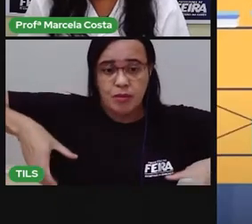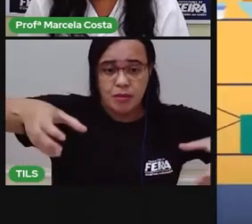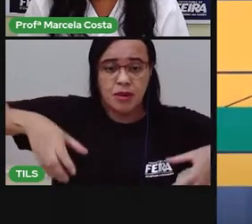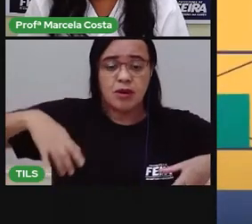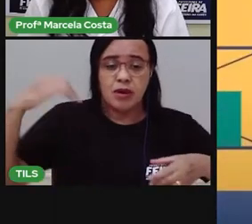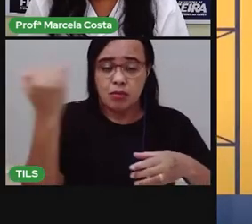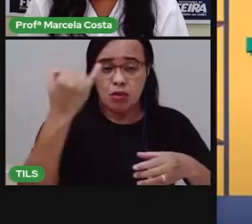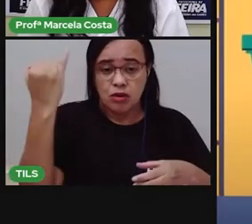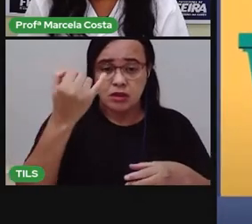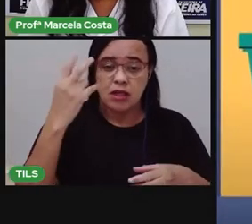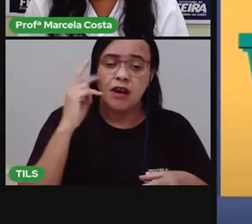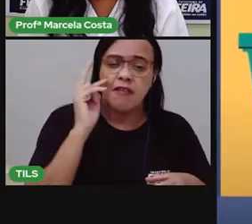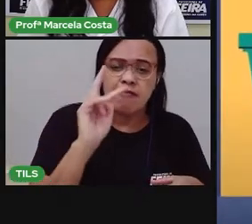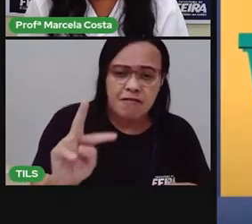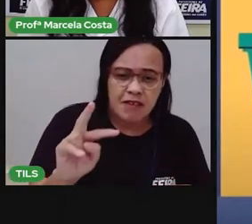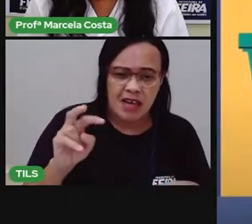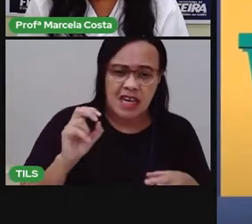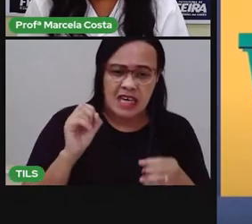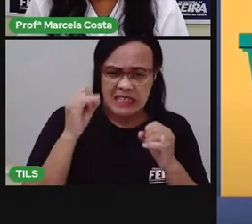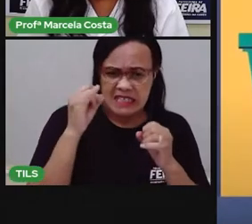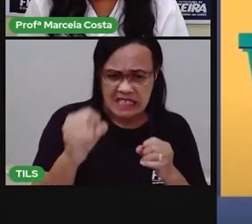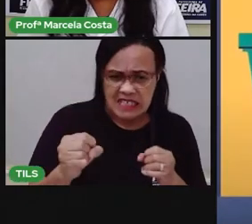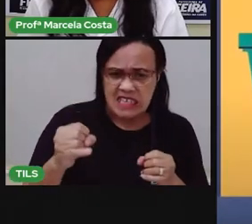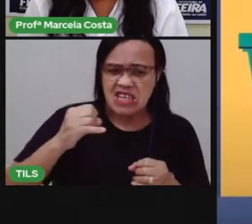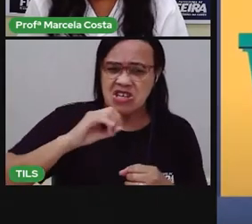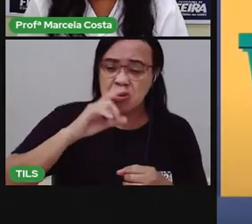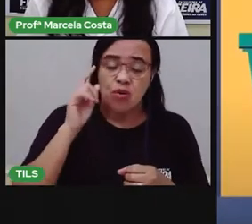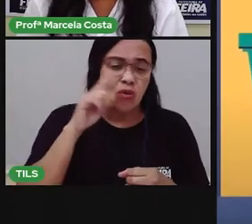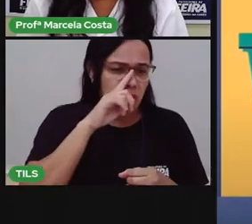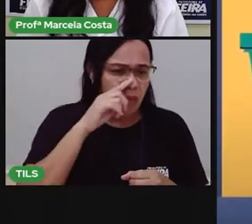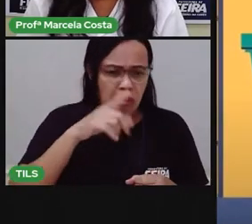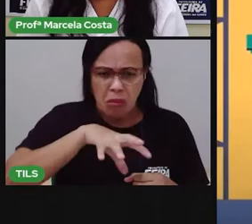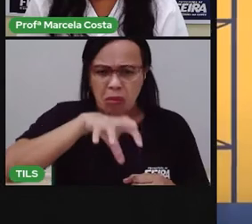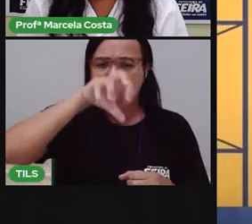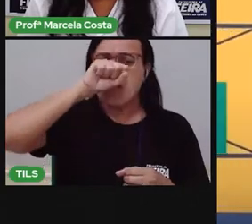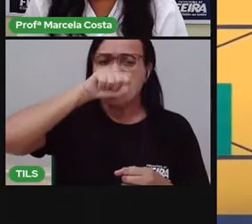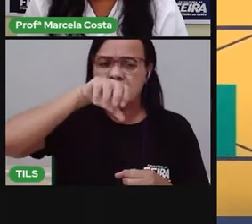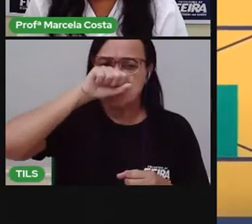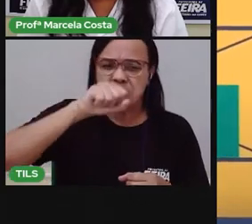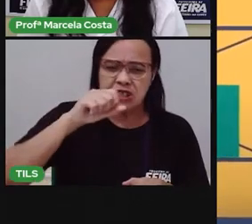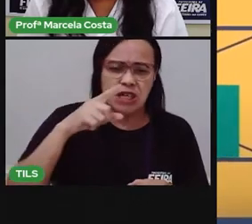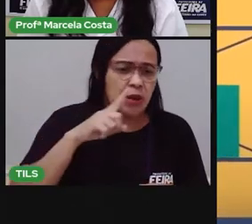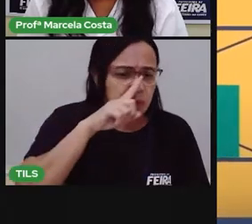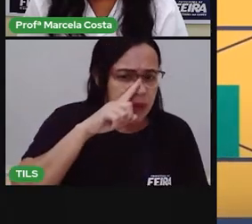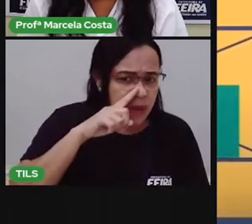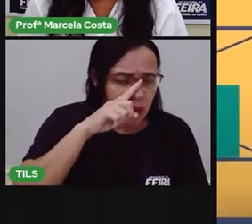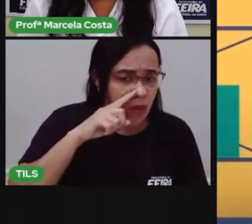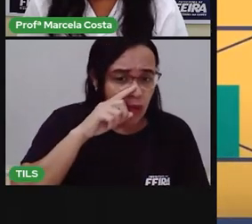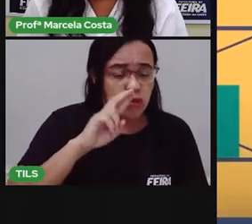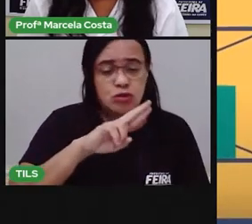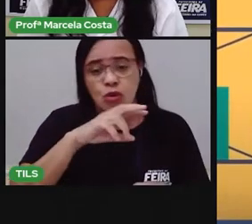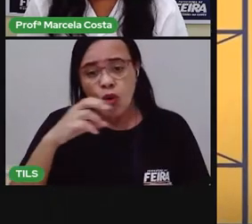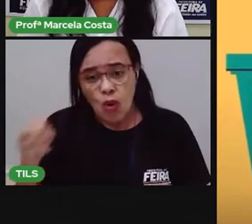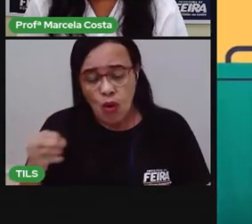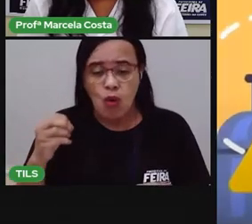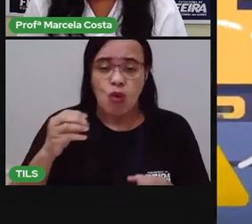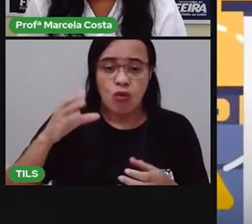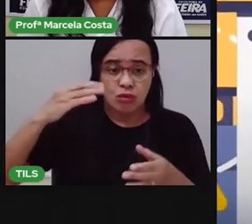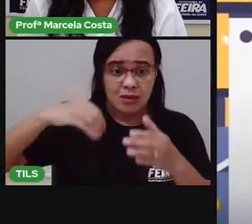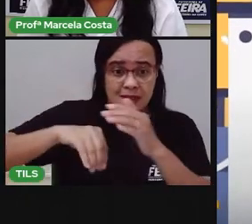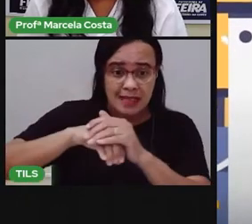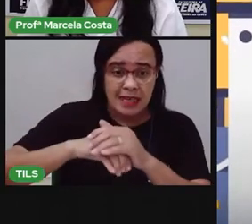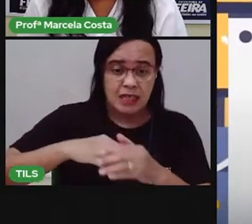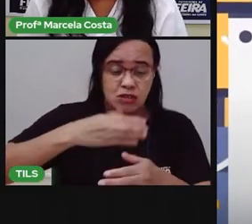vazamentos de gás, deixar os cabos das panelas viradas para dentro do fogão e não colocar papel alumínio no micro-ondas. Não expor as pontas de